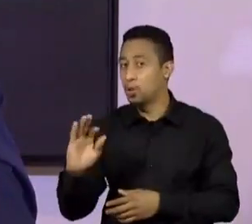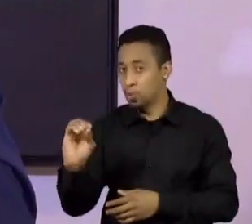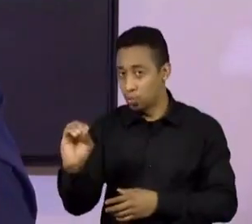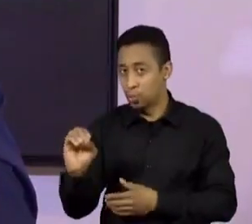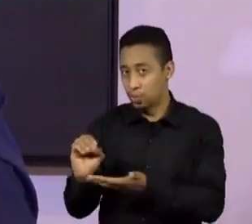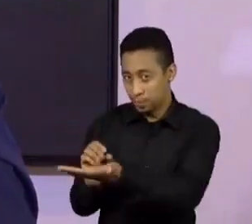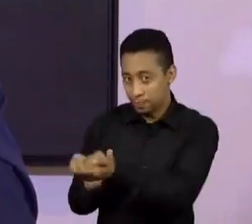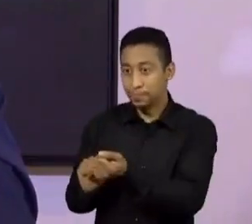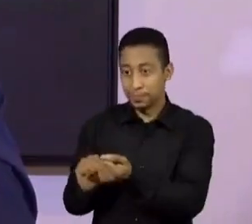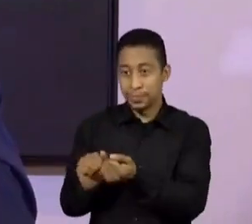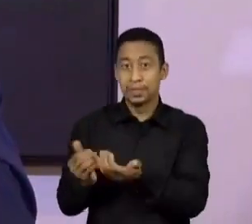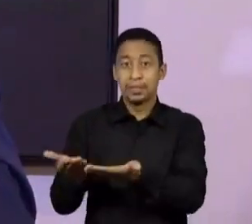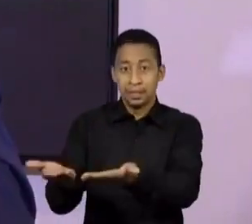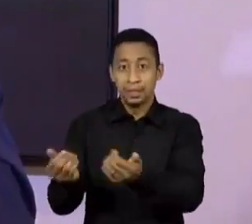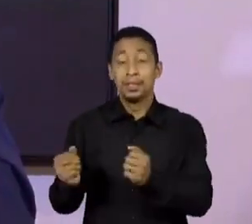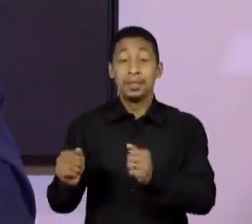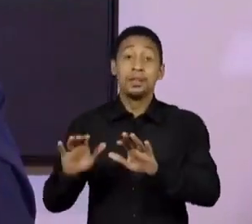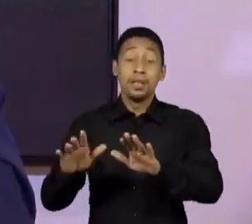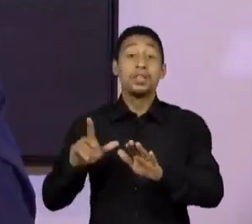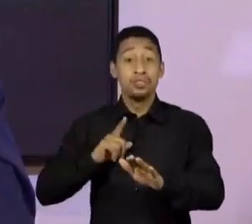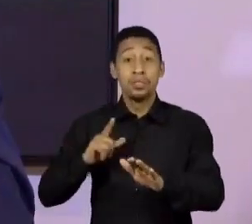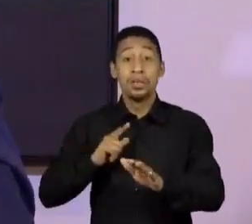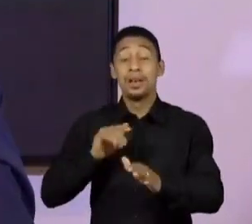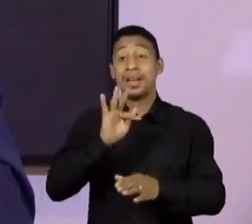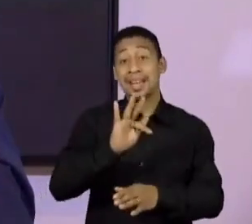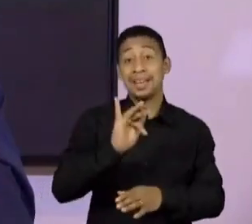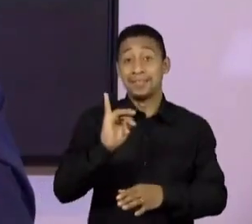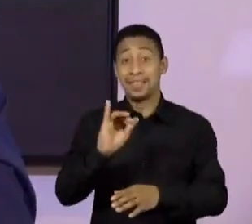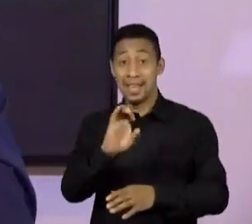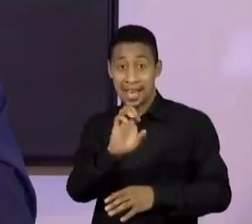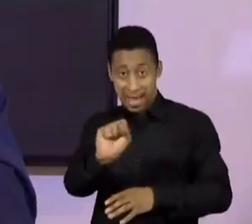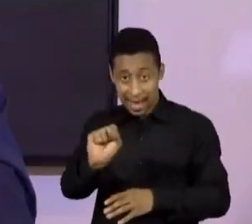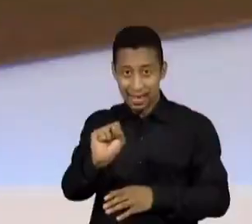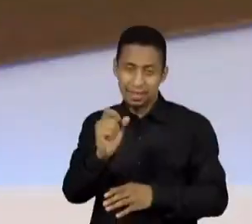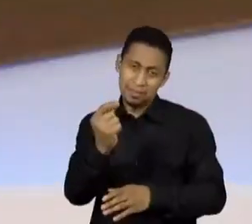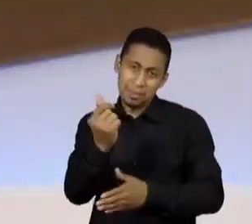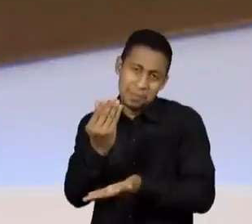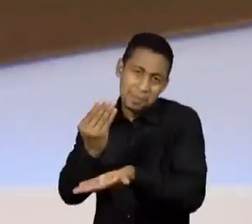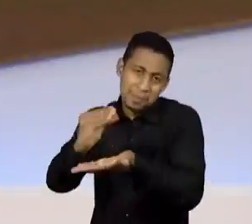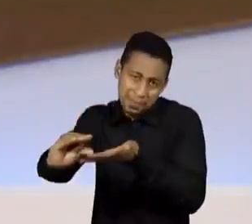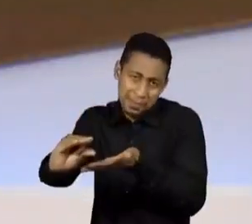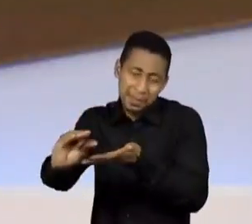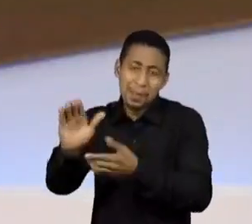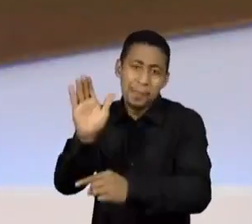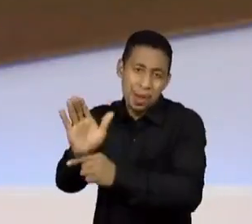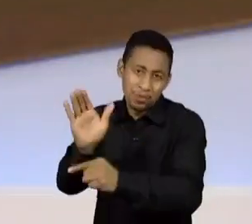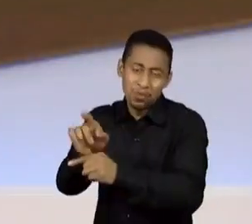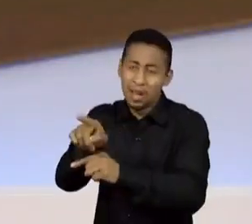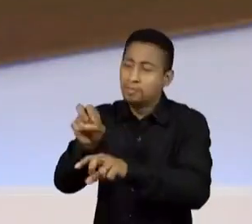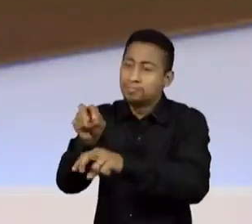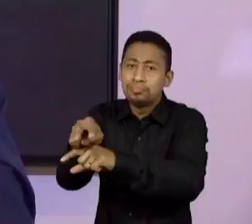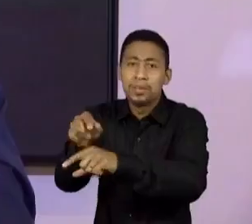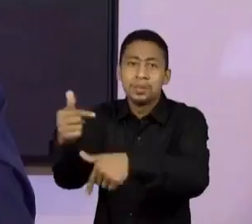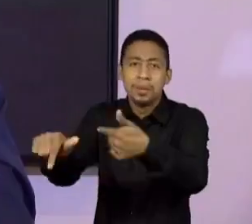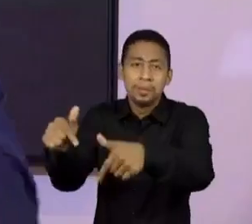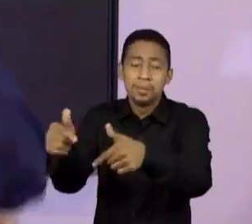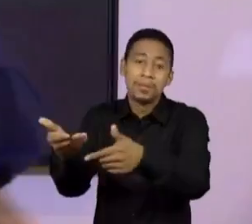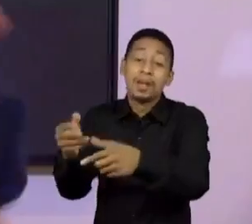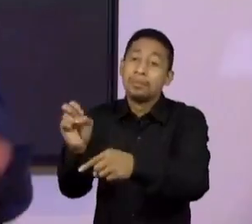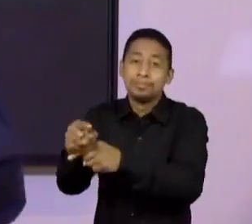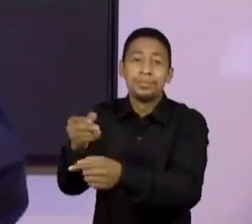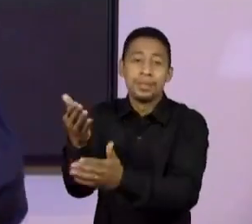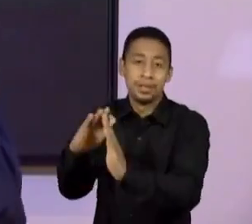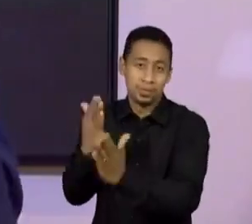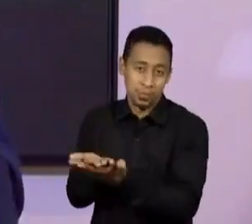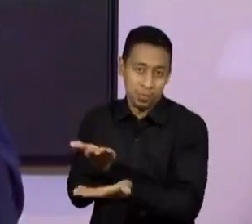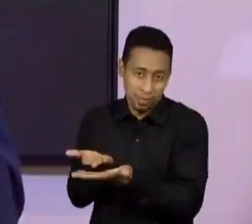financiamento, a educação do governo Lula, e